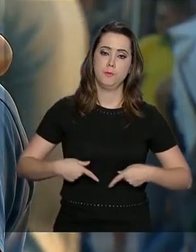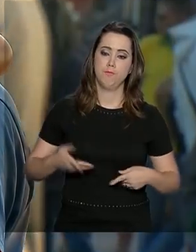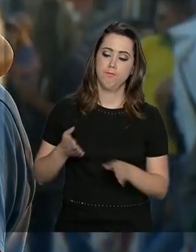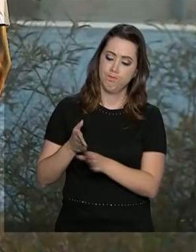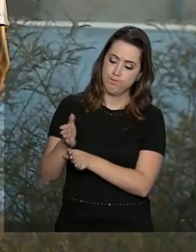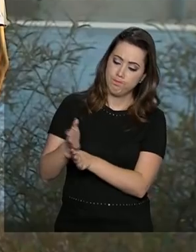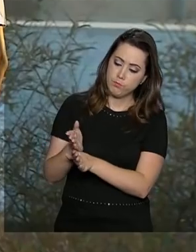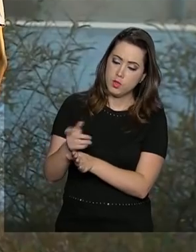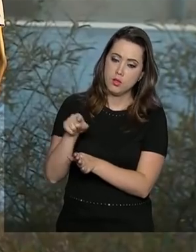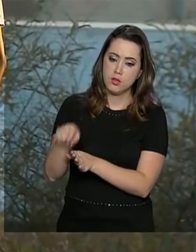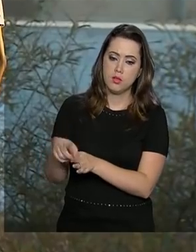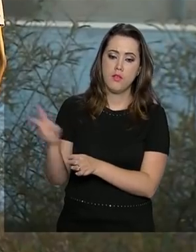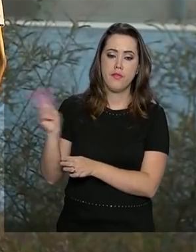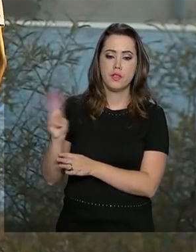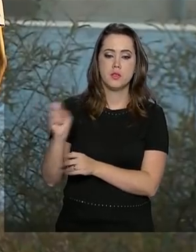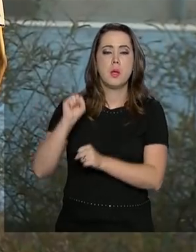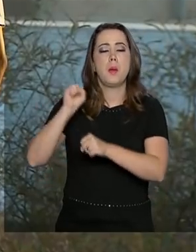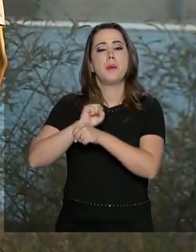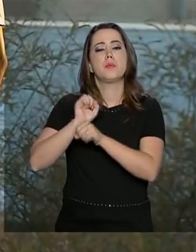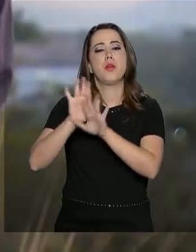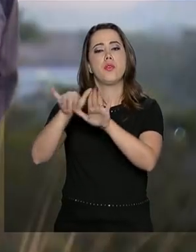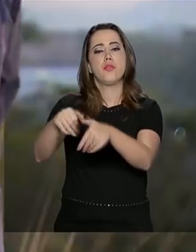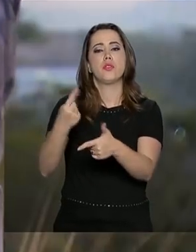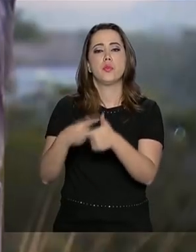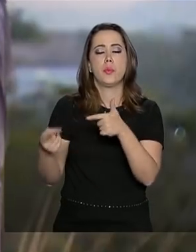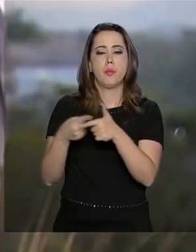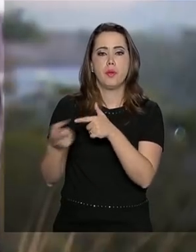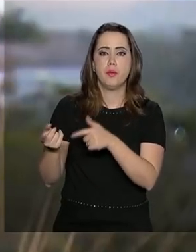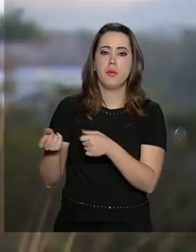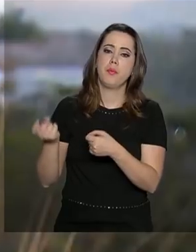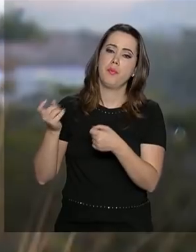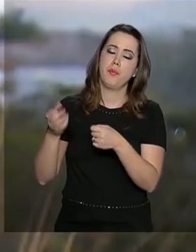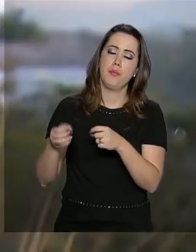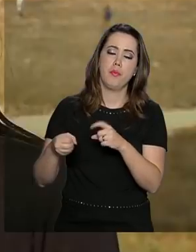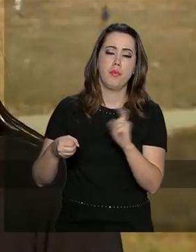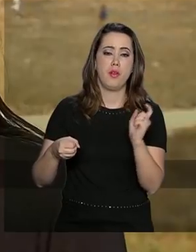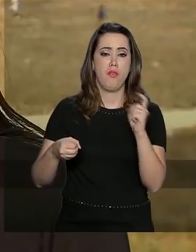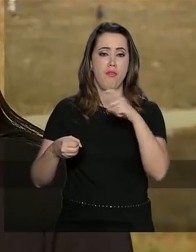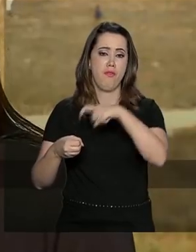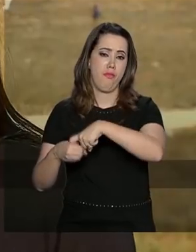fronteira, venezuelanos esperam o fim da crise para retornarem ao país.